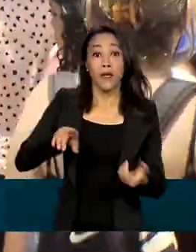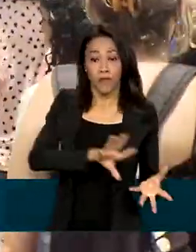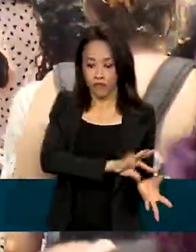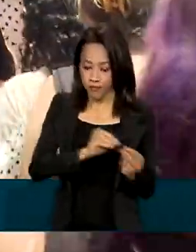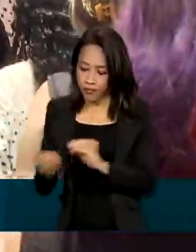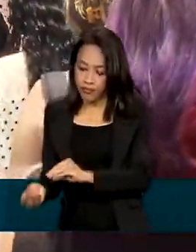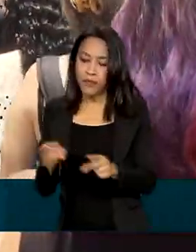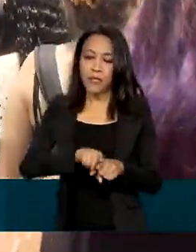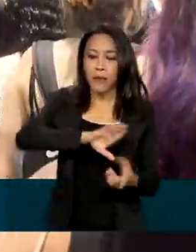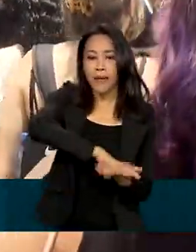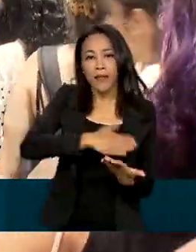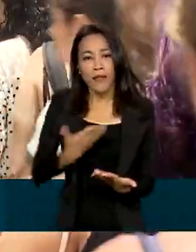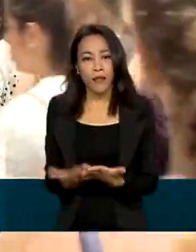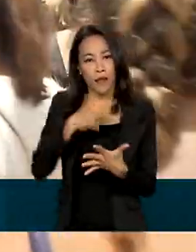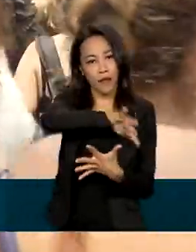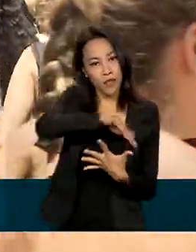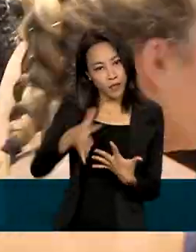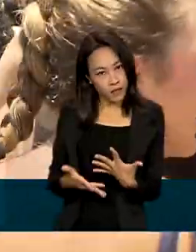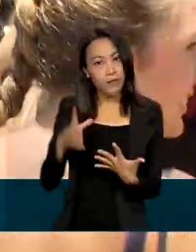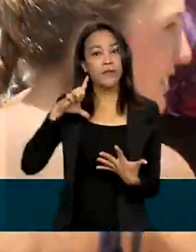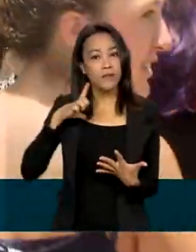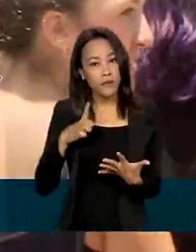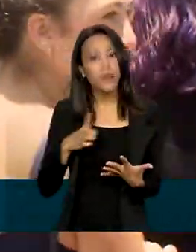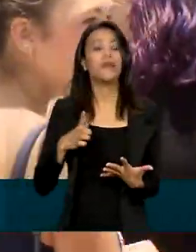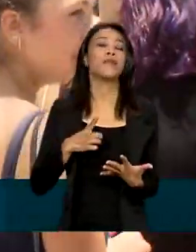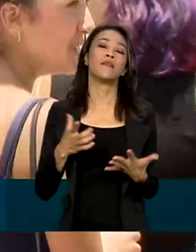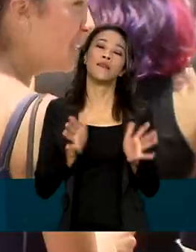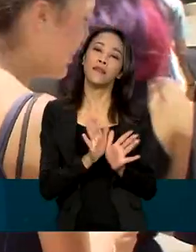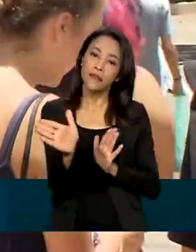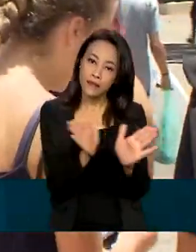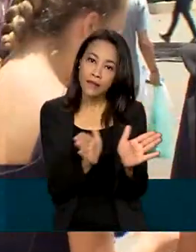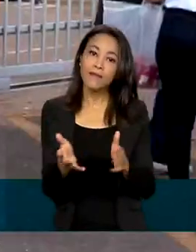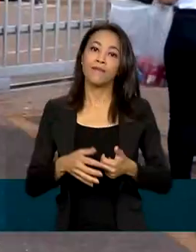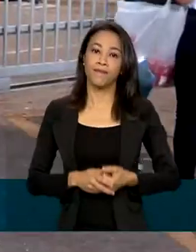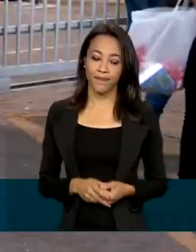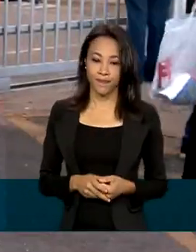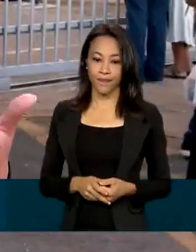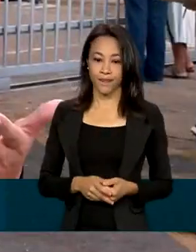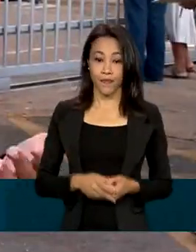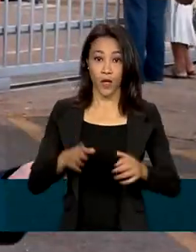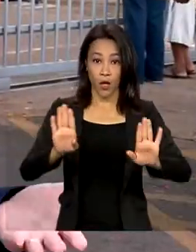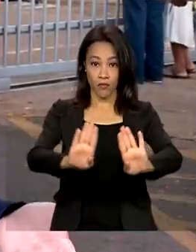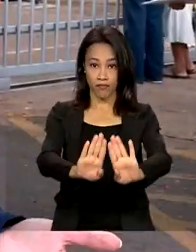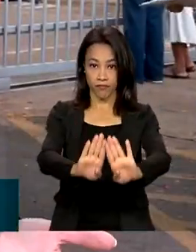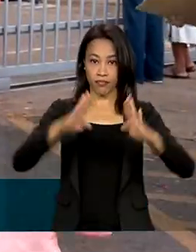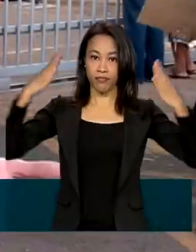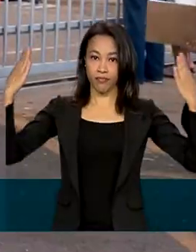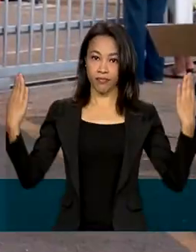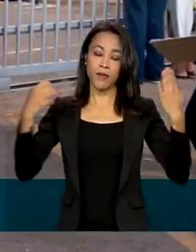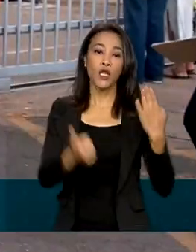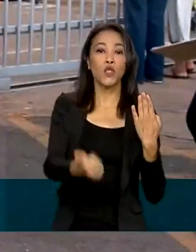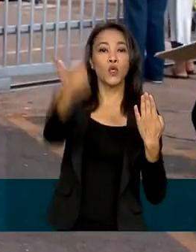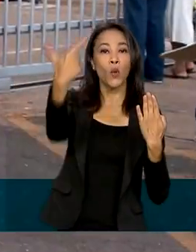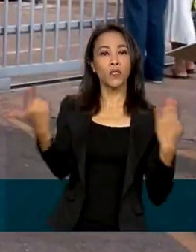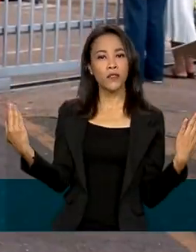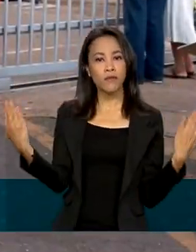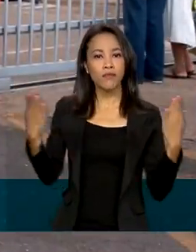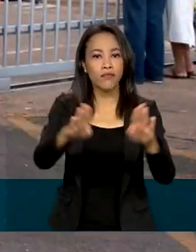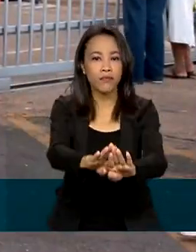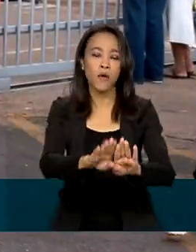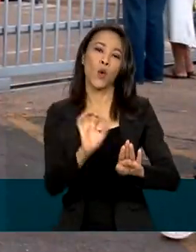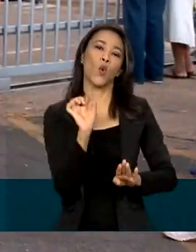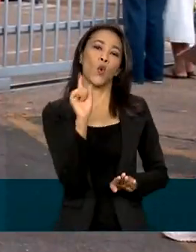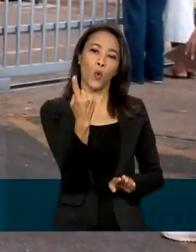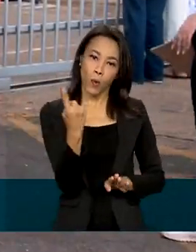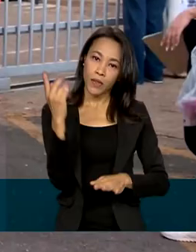além de tradutor e intérprete em libras, a língua brasileira de sinais. Os portões abriram ao meio-dia e fecharam a uma da tarde